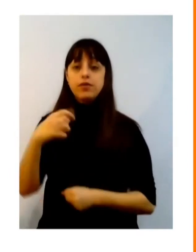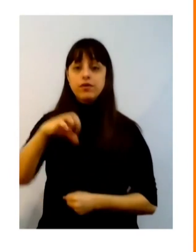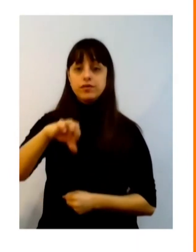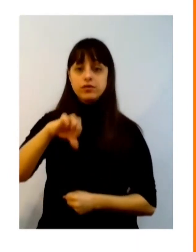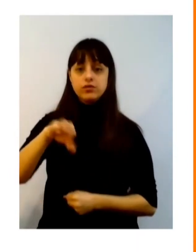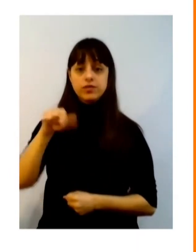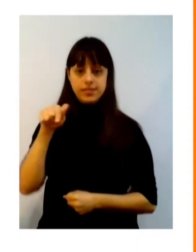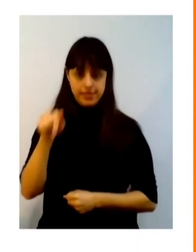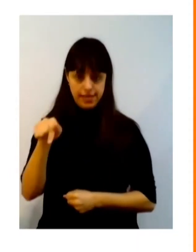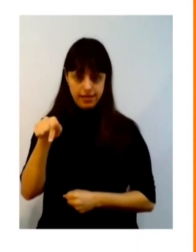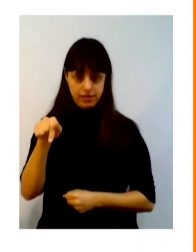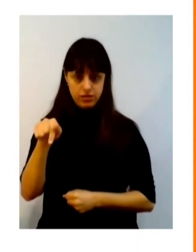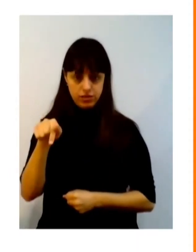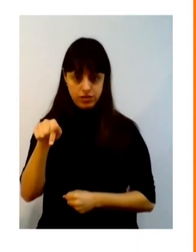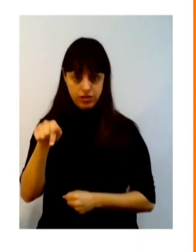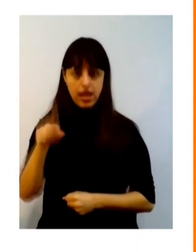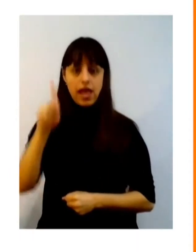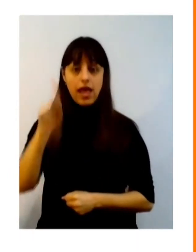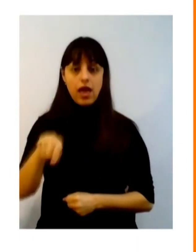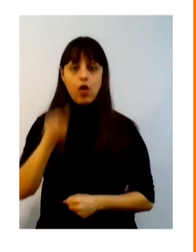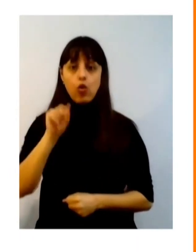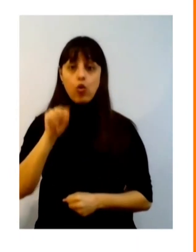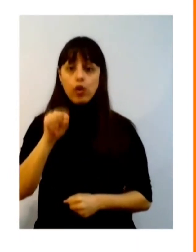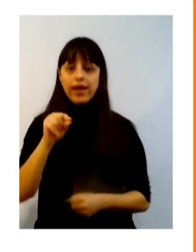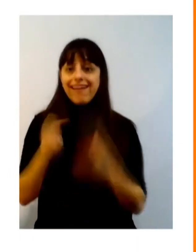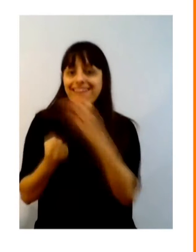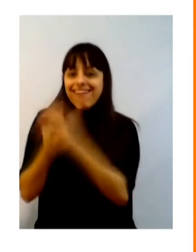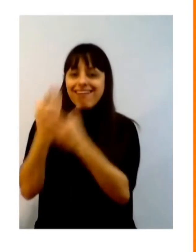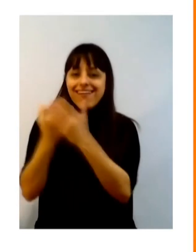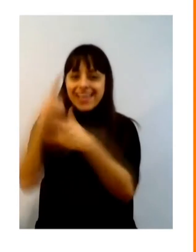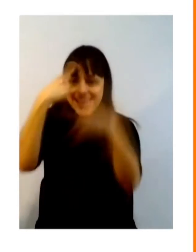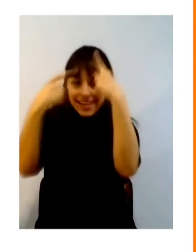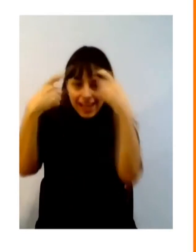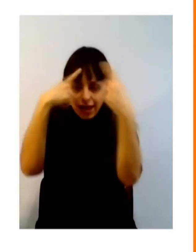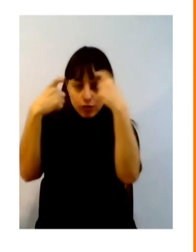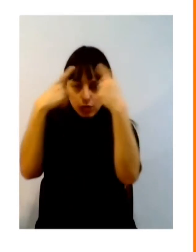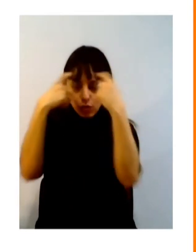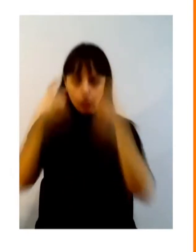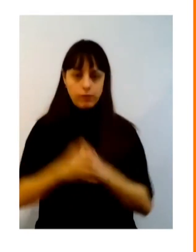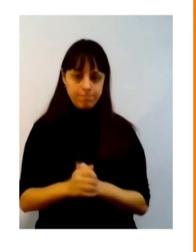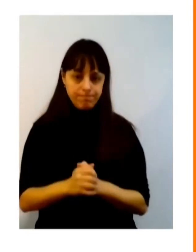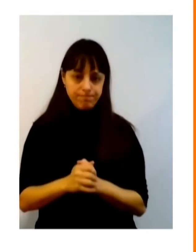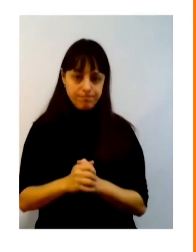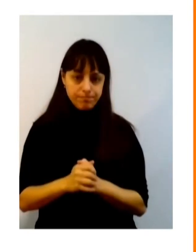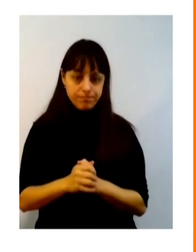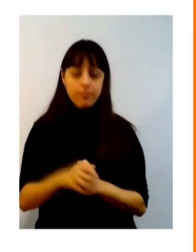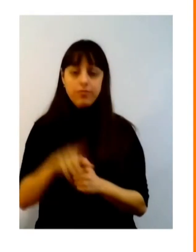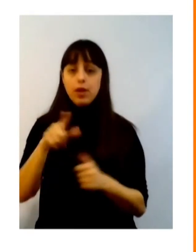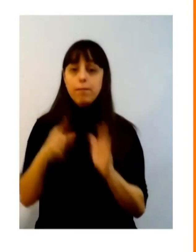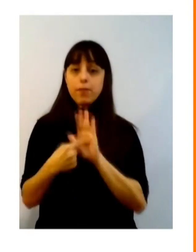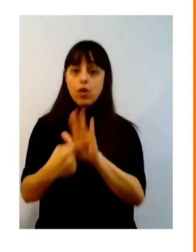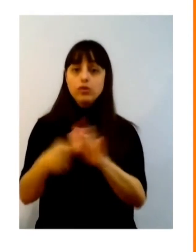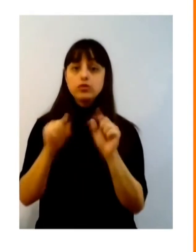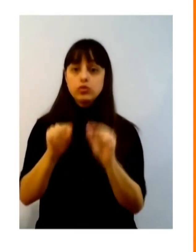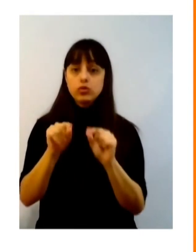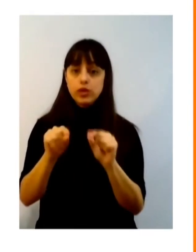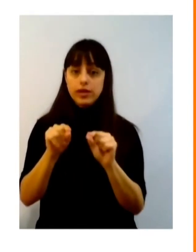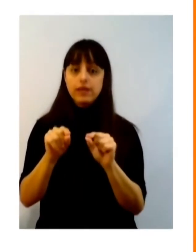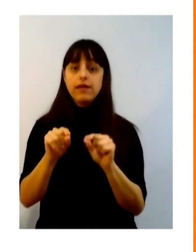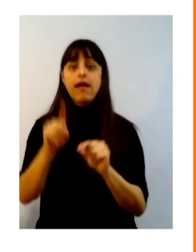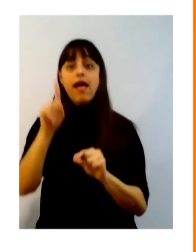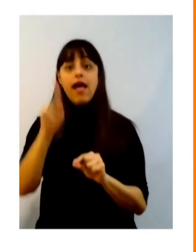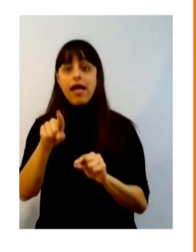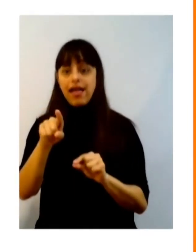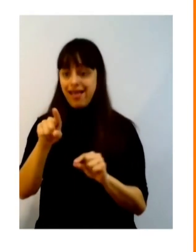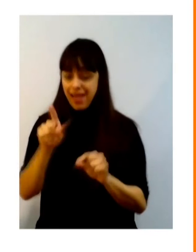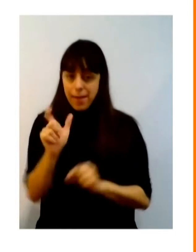que acho que nos vai ajudar a seguir essa conversa. Eu acho que isso vai ajudar vocês a seguirem nessa conversa. Esse é um sentido